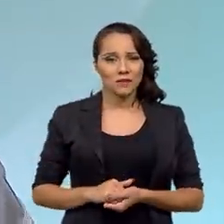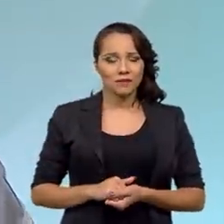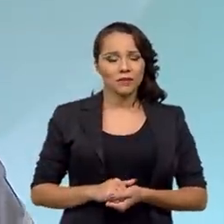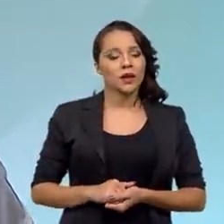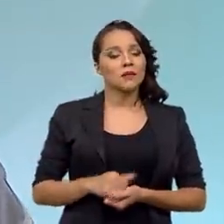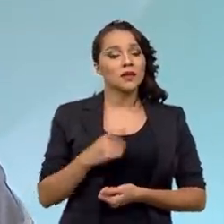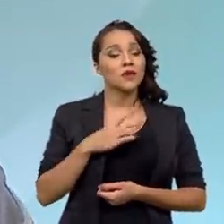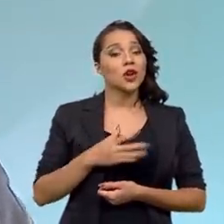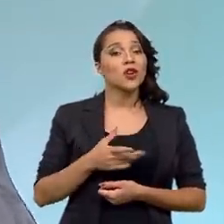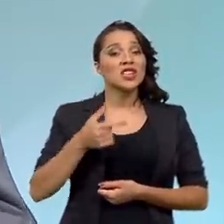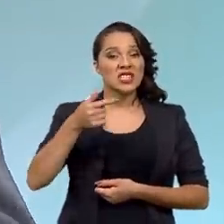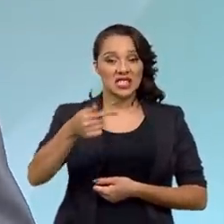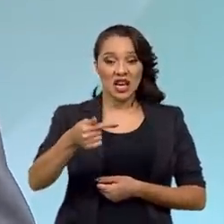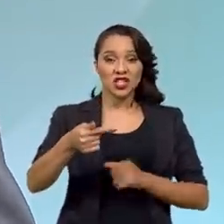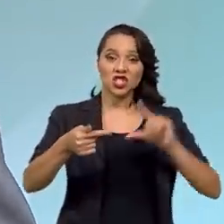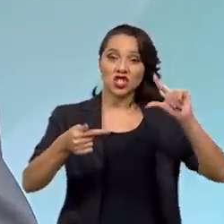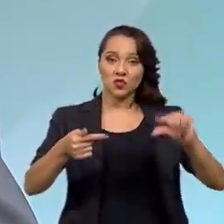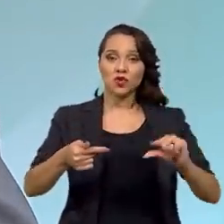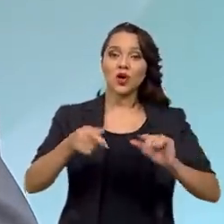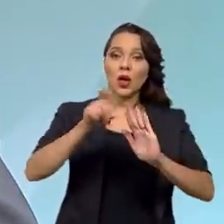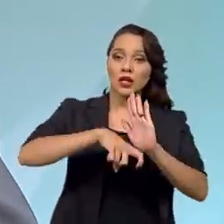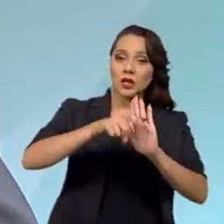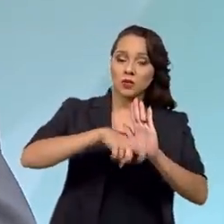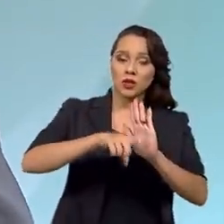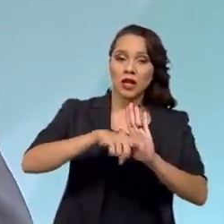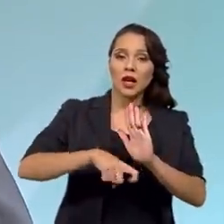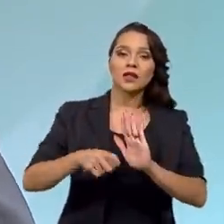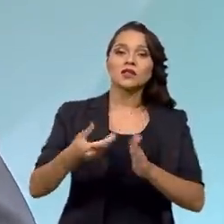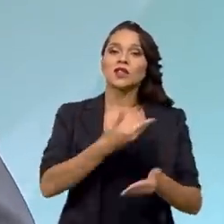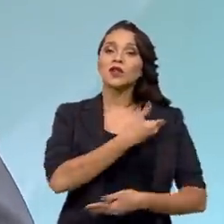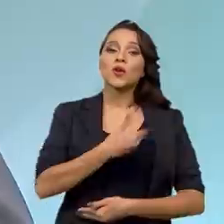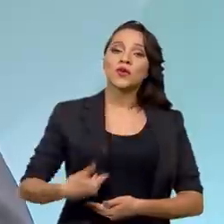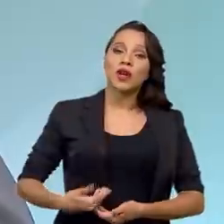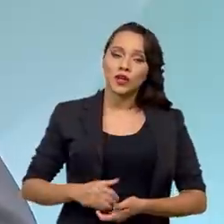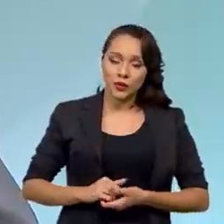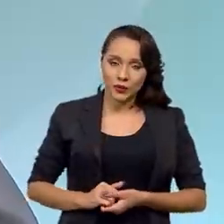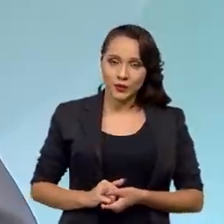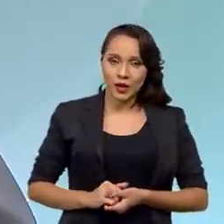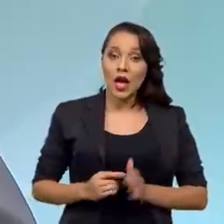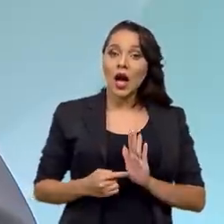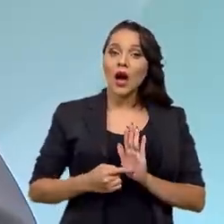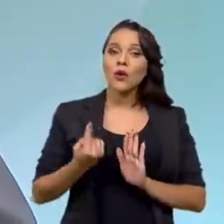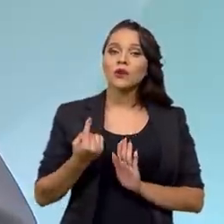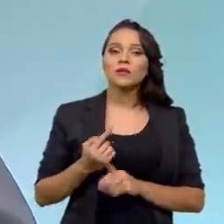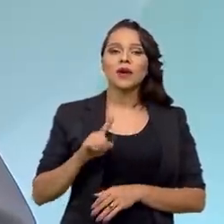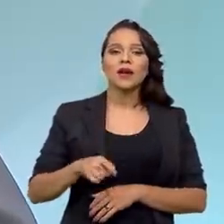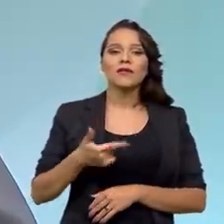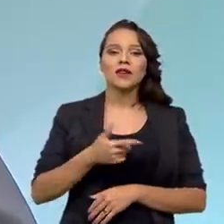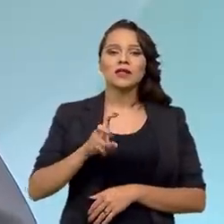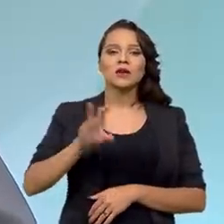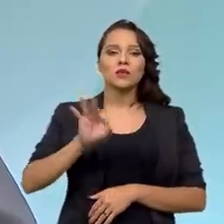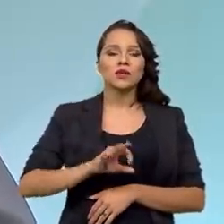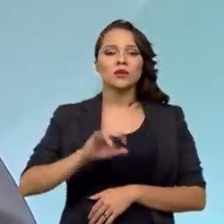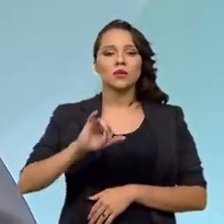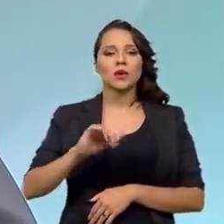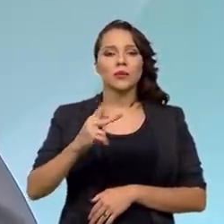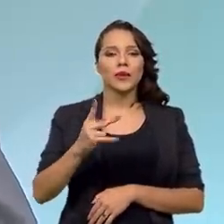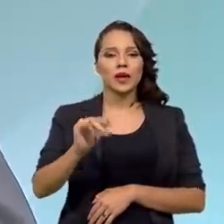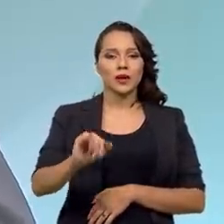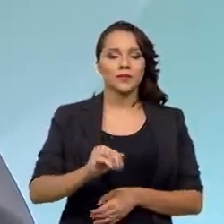sete reduções tributárias permanentes nesse governo. A última delas é redução de 25% do IPI.